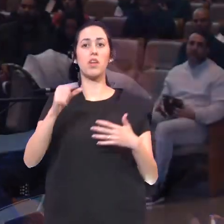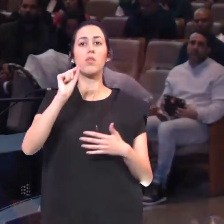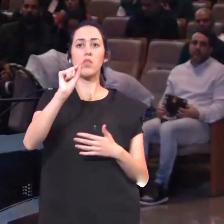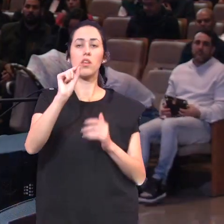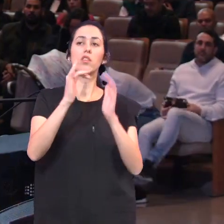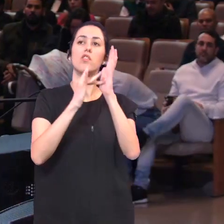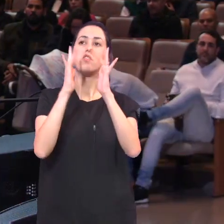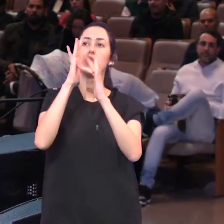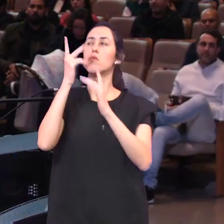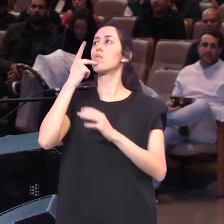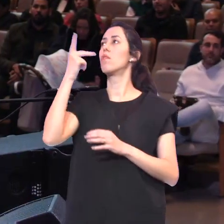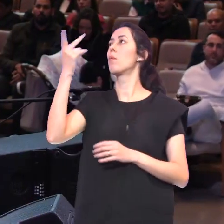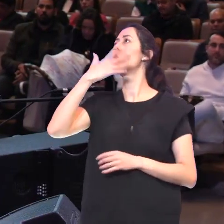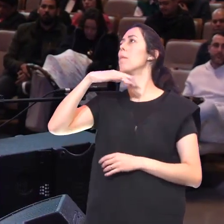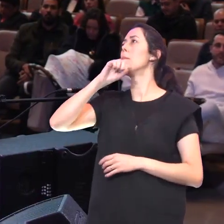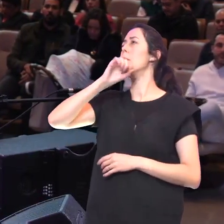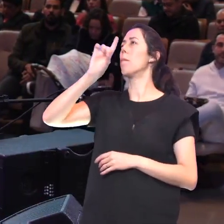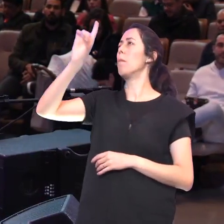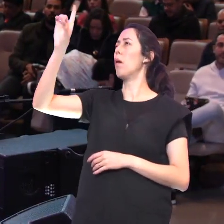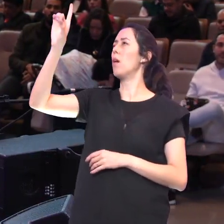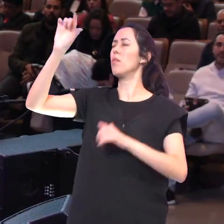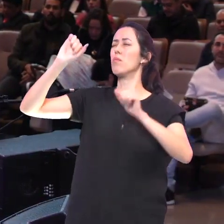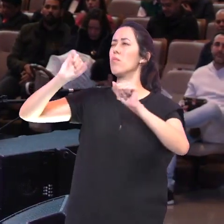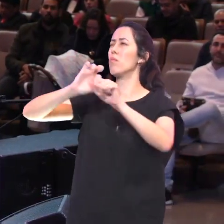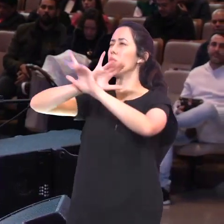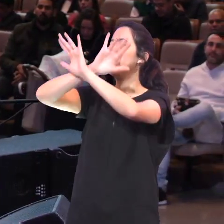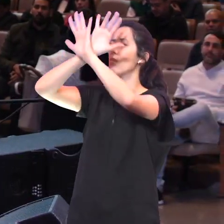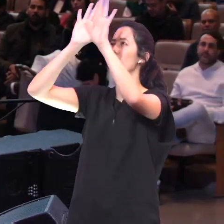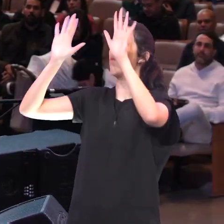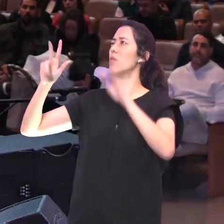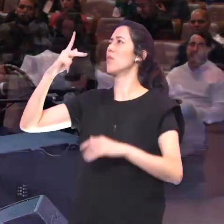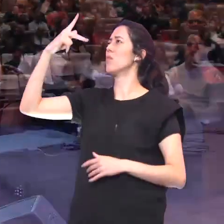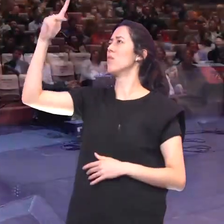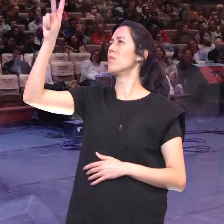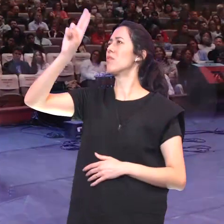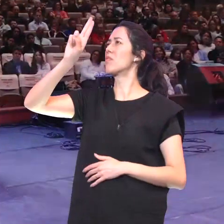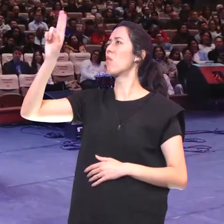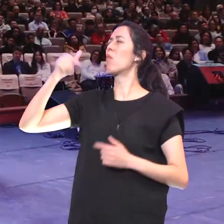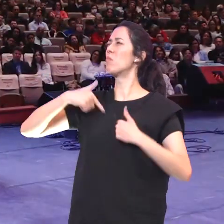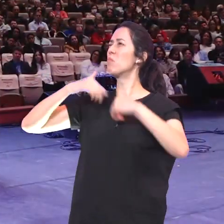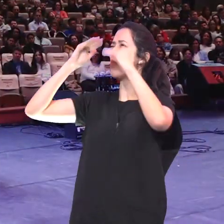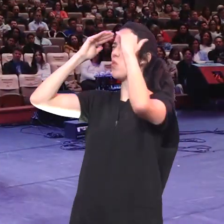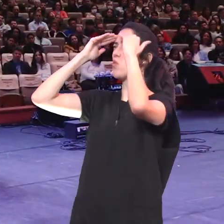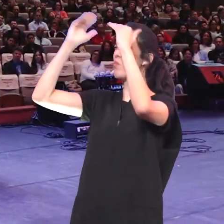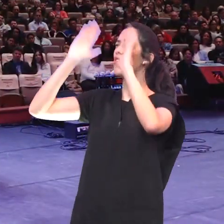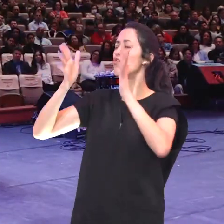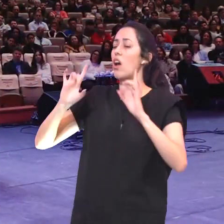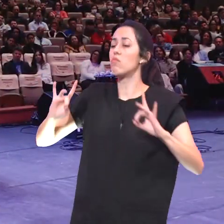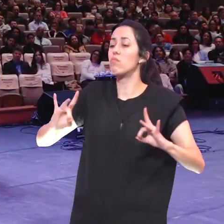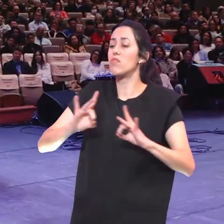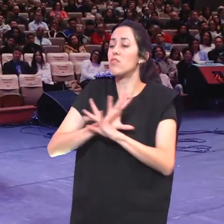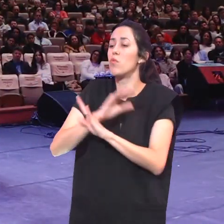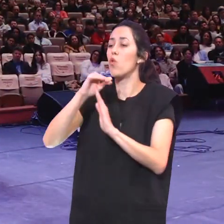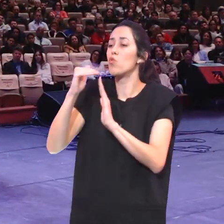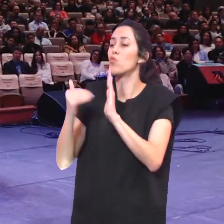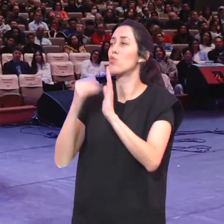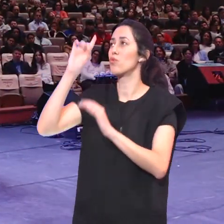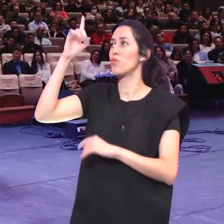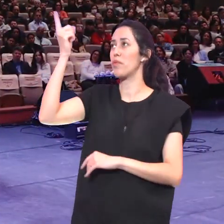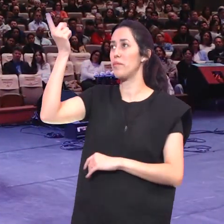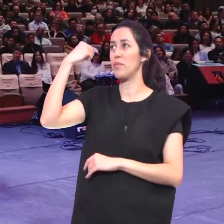Eu glorifiquei o teu nome Terminando a obra Que o Senhor me deu para fazer